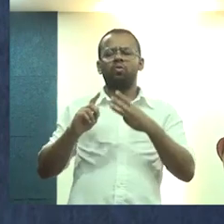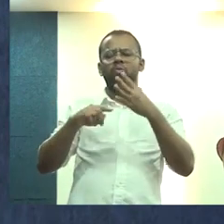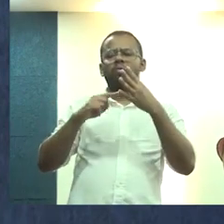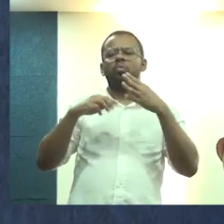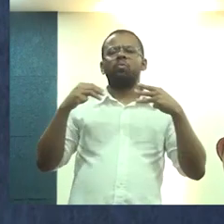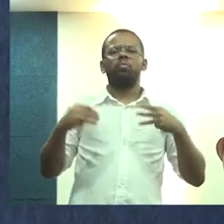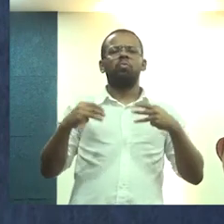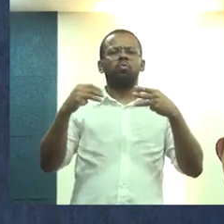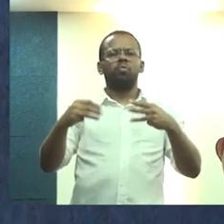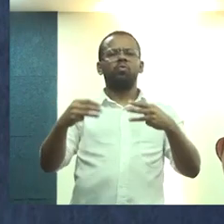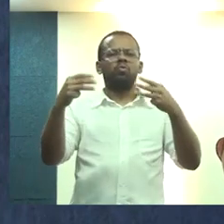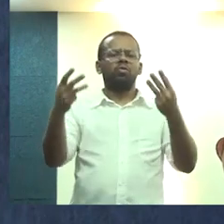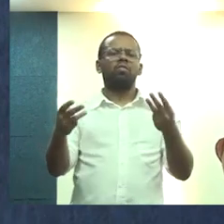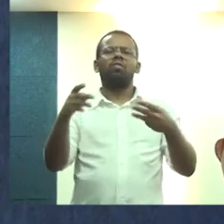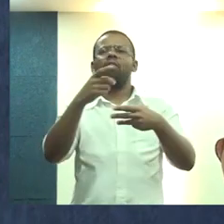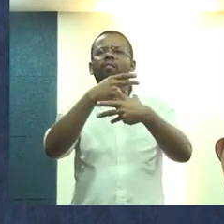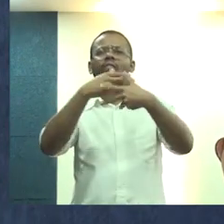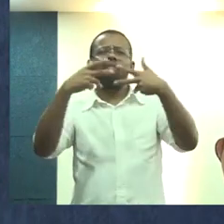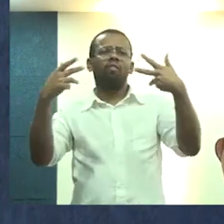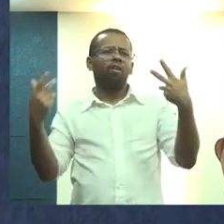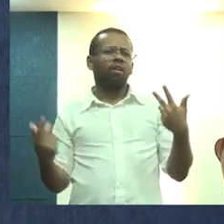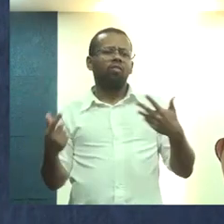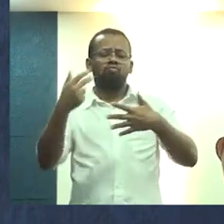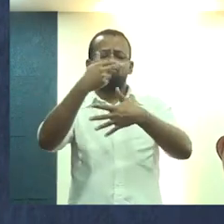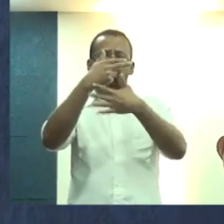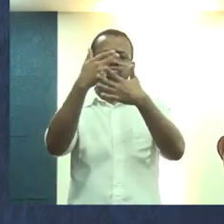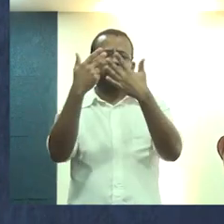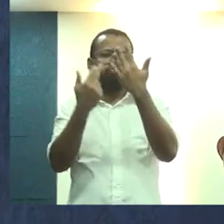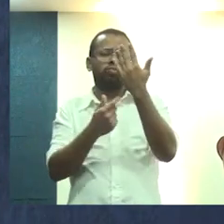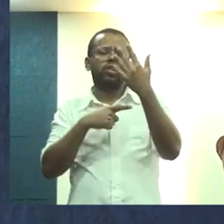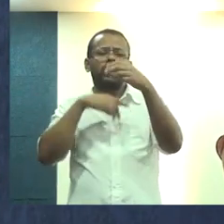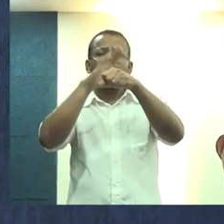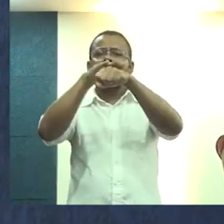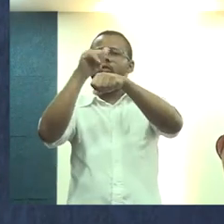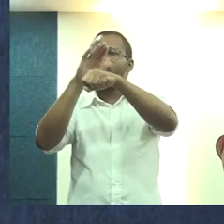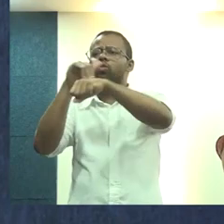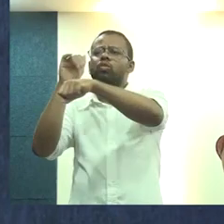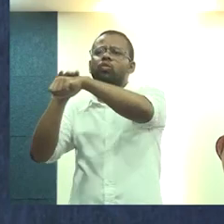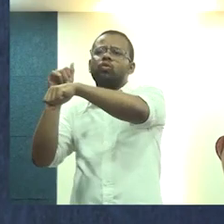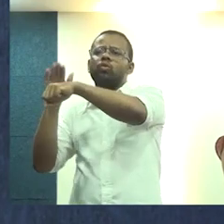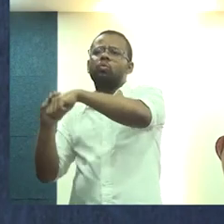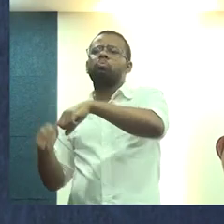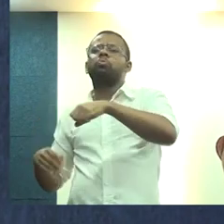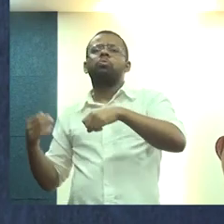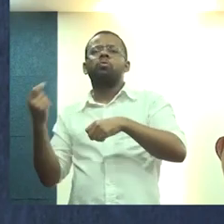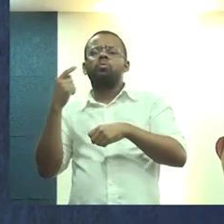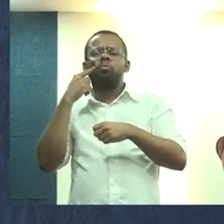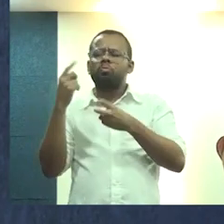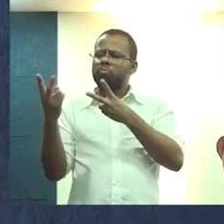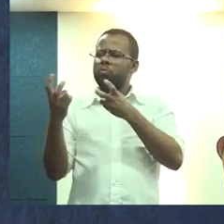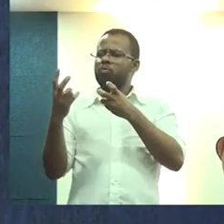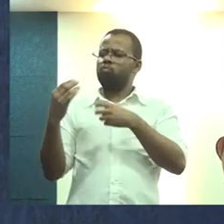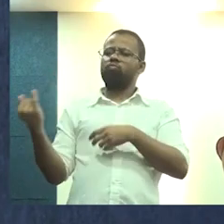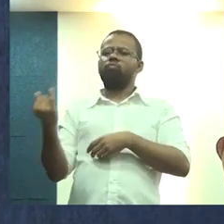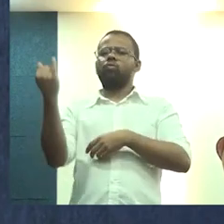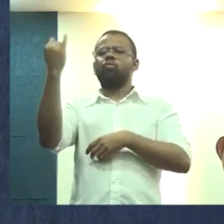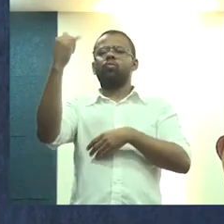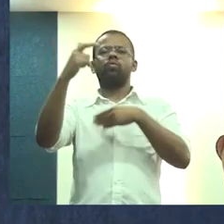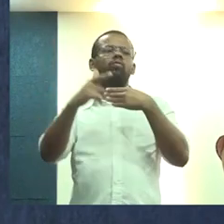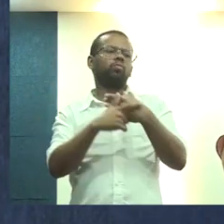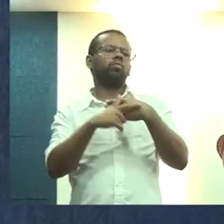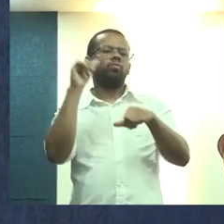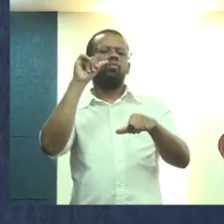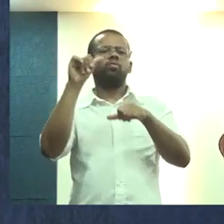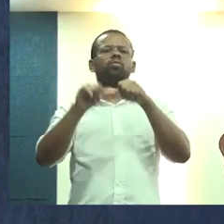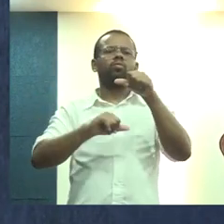Público, IFAM, SPU, INCRA, CREA, são algumas das entidades que a gente considerou importantíssimo para a